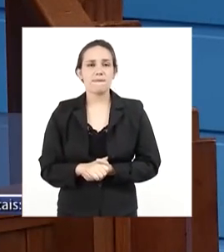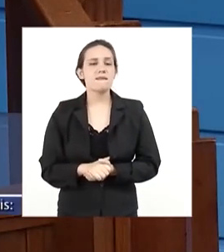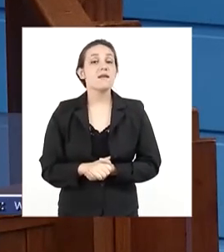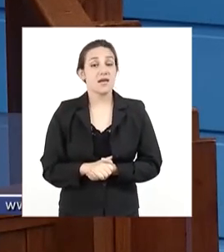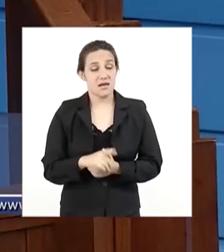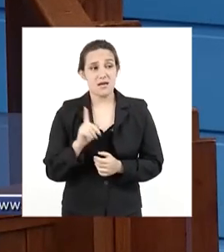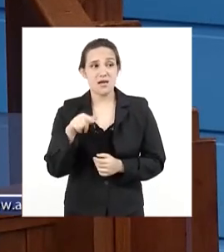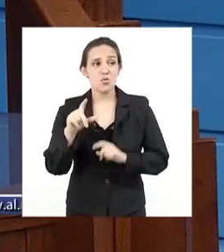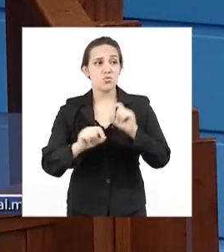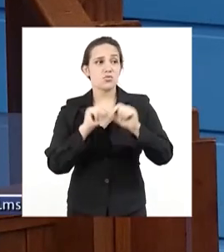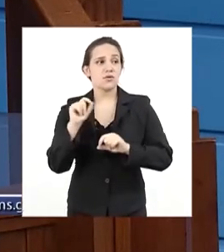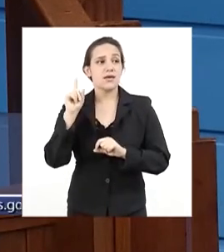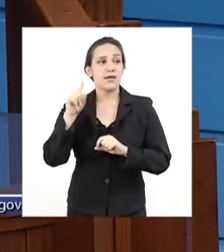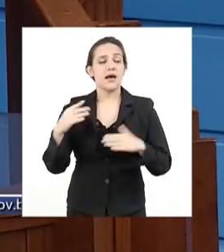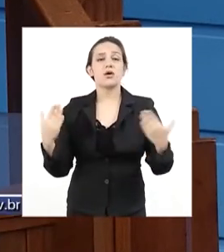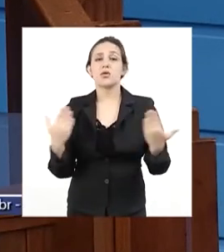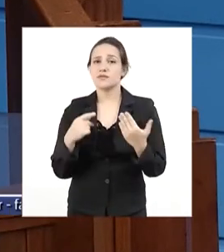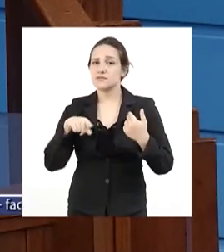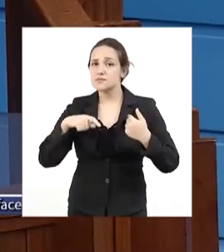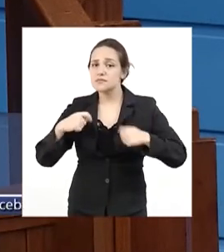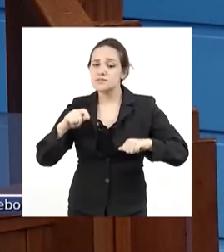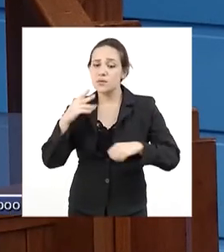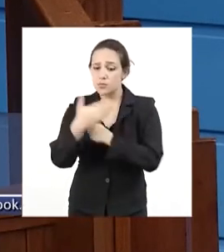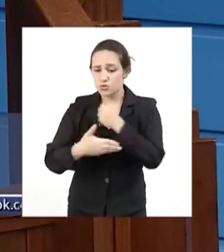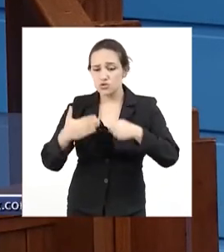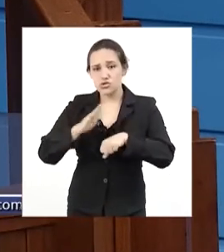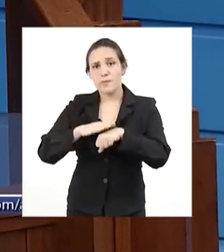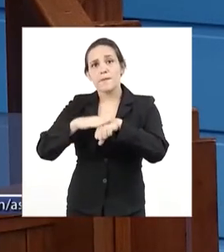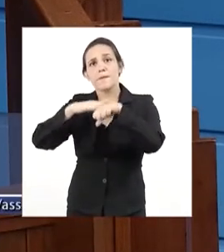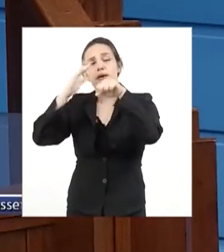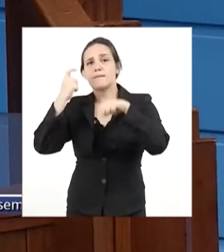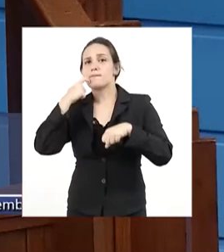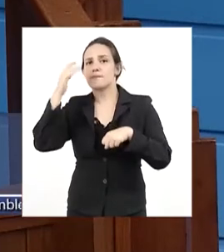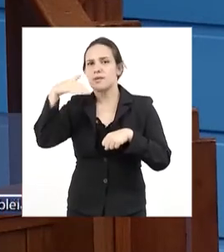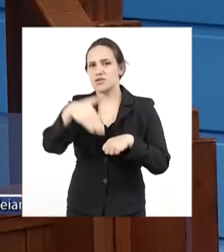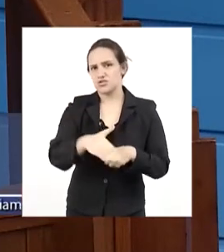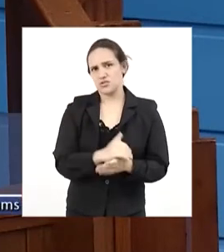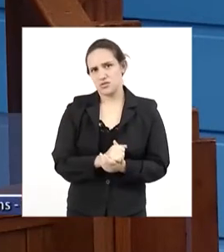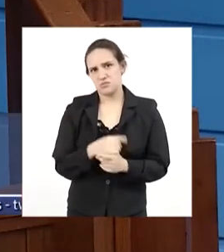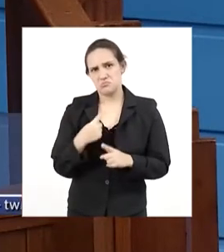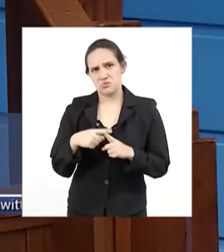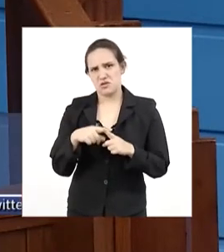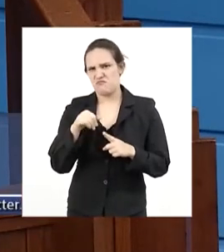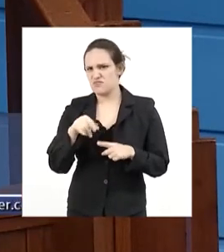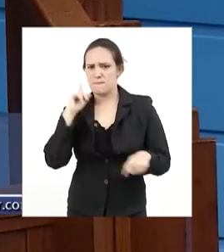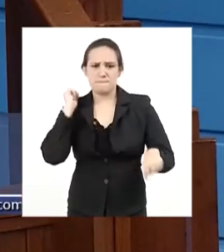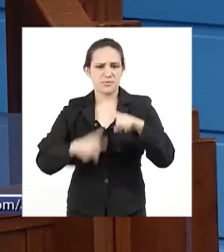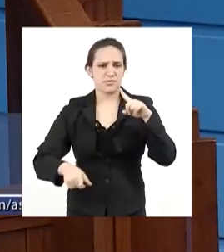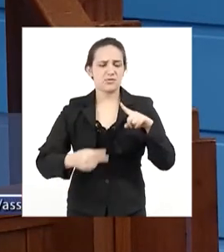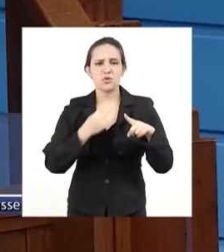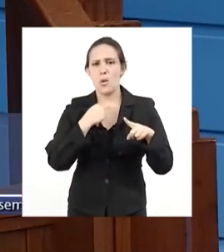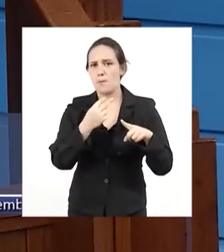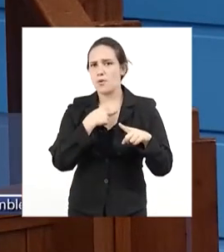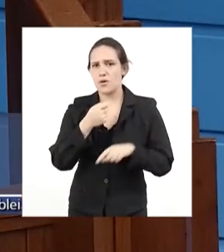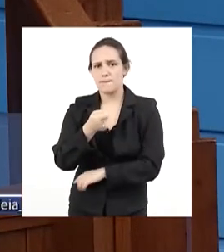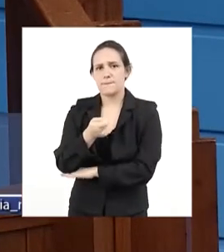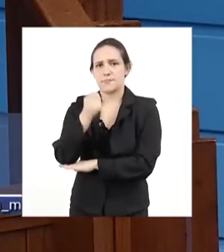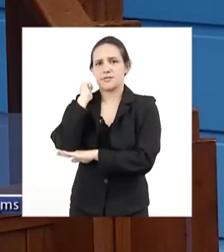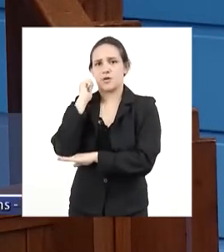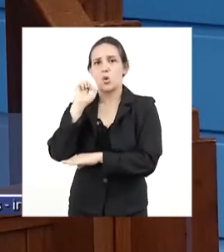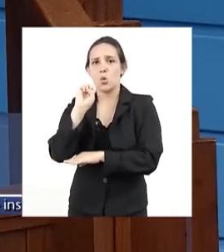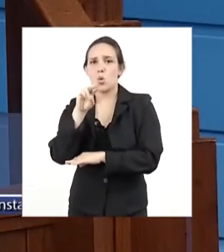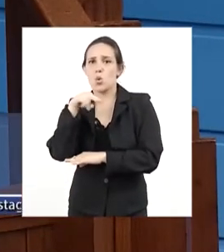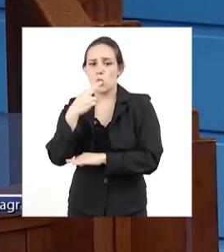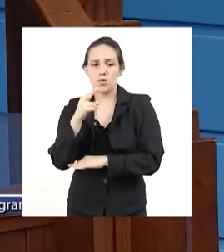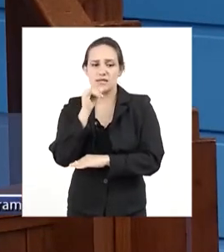além, para você proteger espécies de rios, esse debate de apenas você fechar a pesca ou apenas você restringir a pesca.